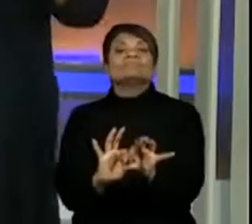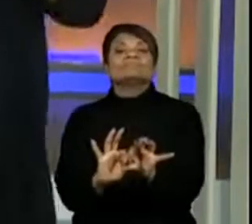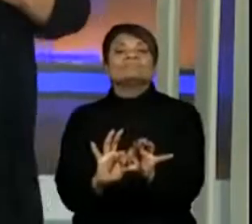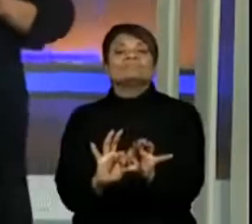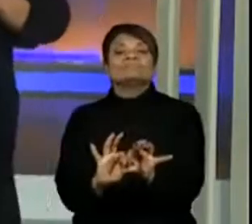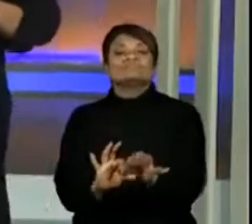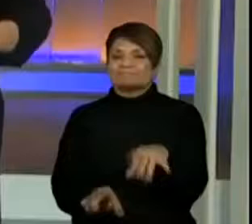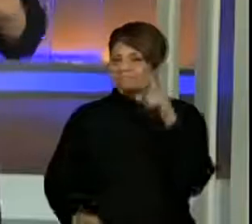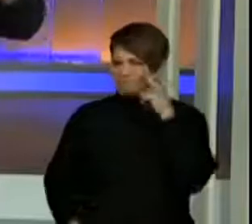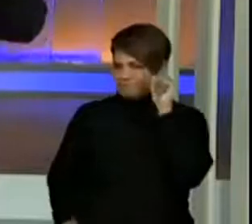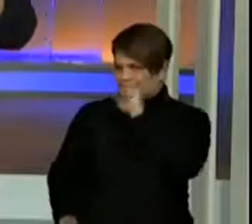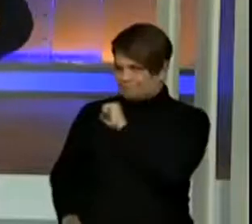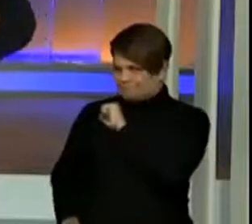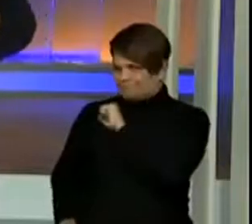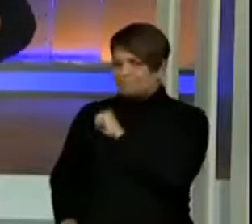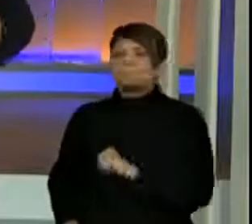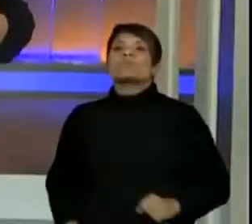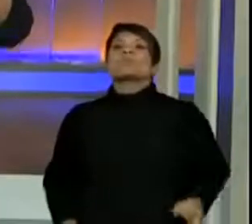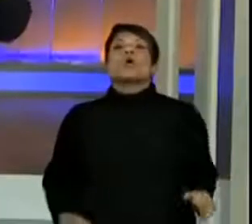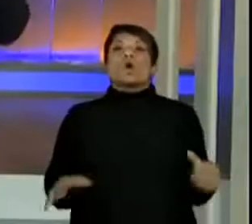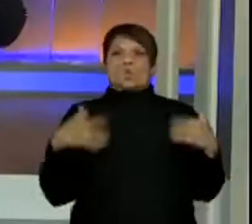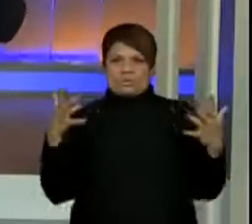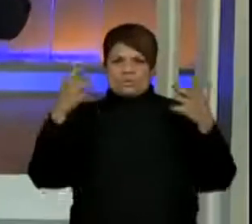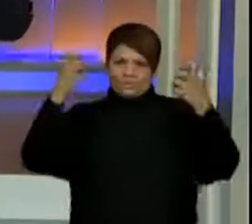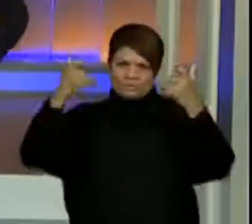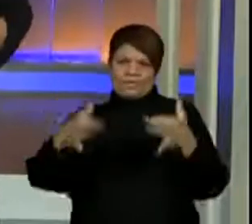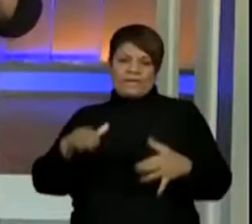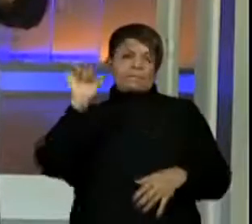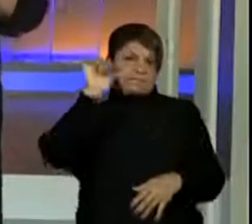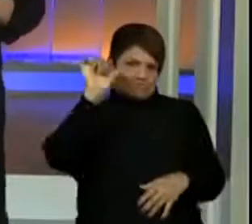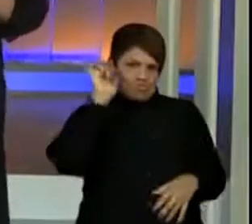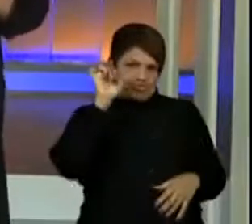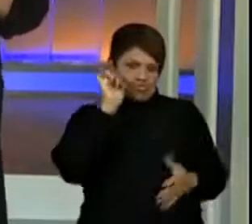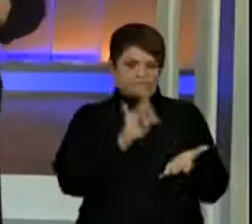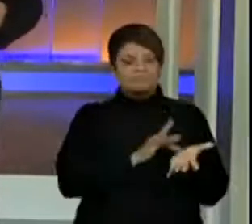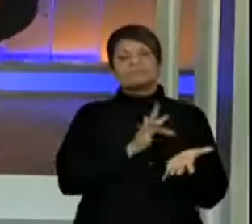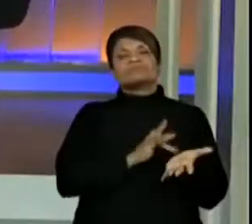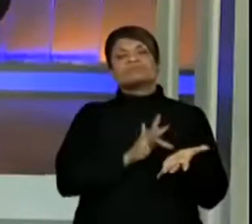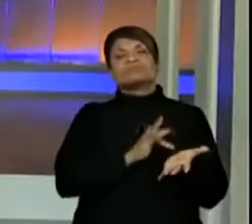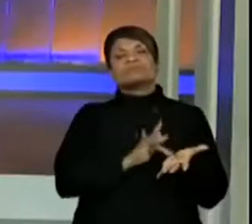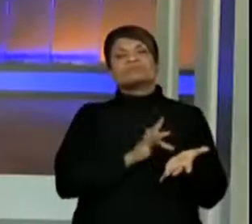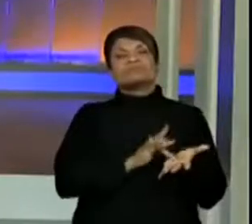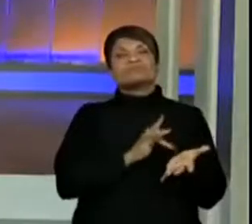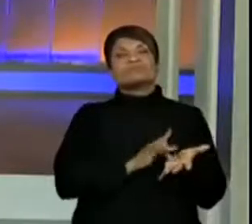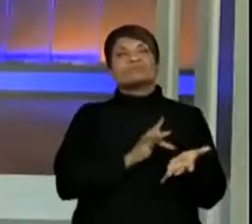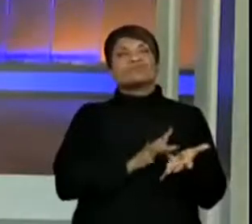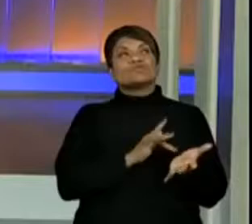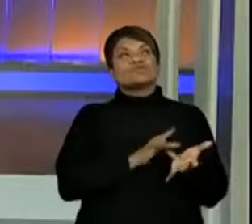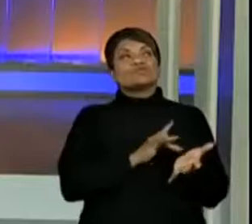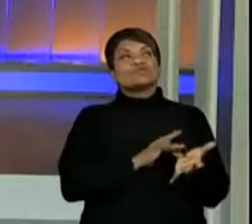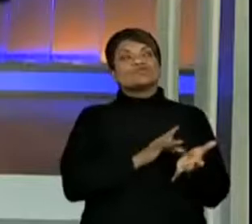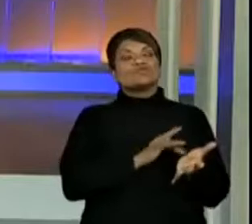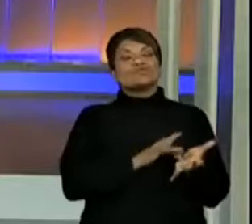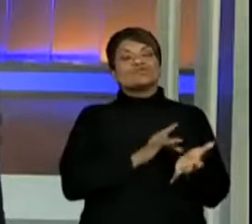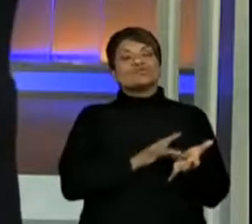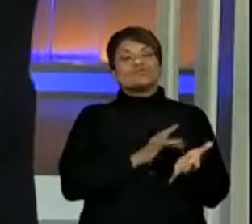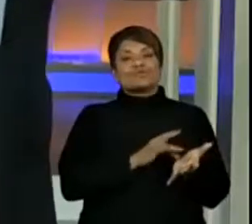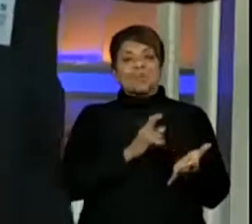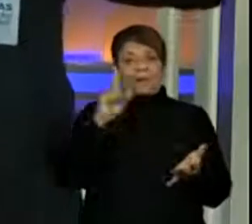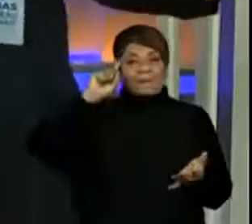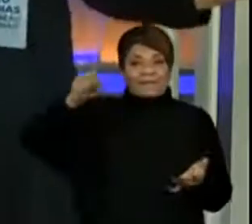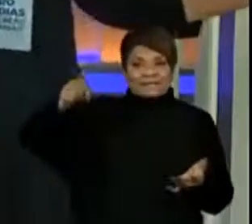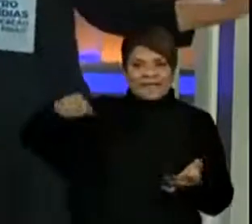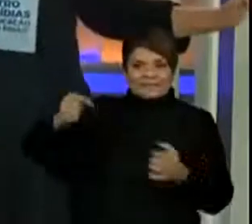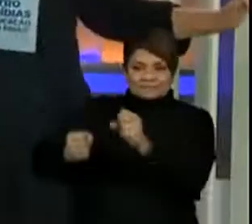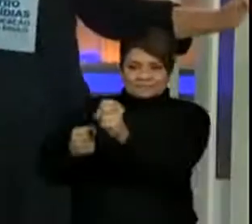Olha só, quando eu falei lá que a moça estava usando o tablet no remoto para colocar um